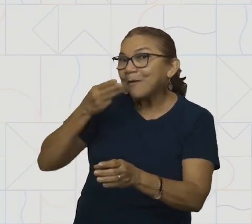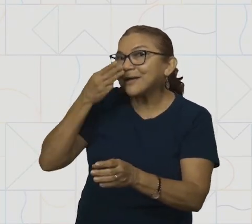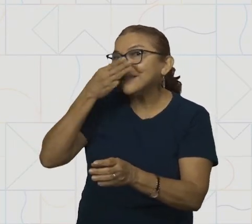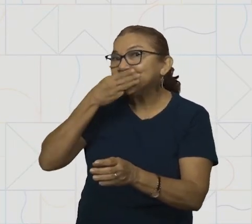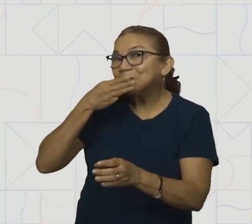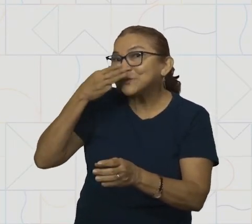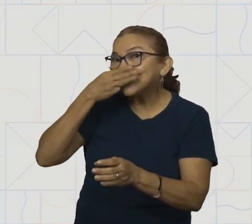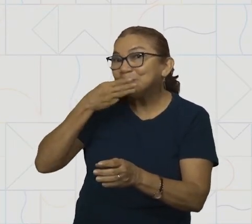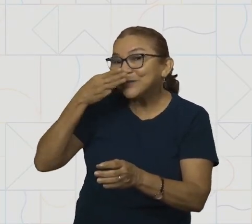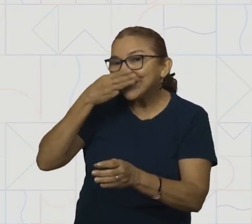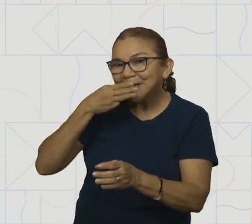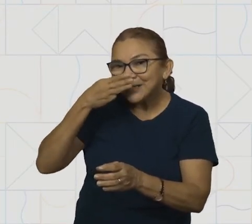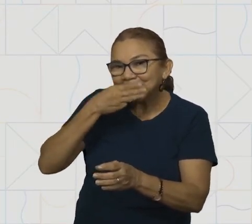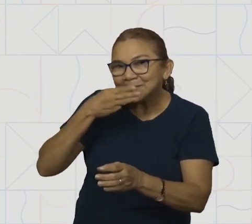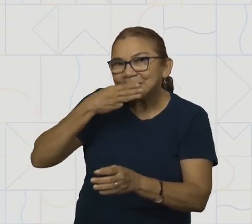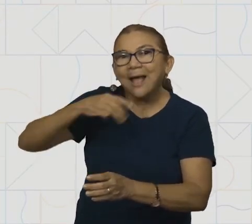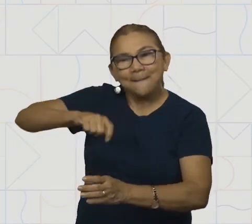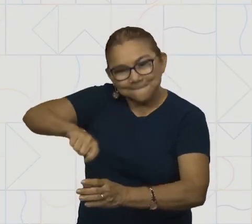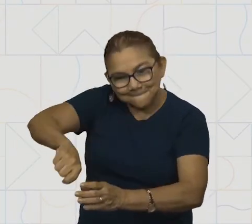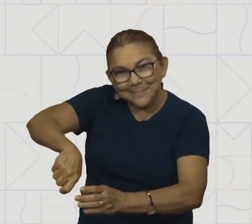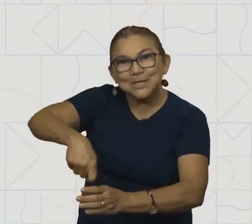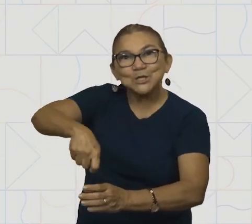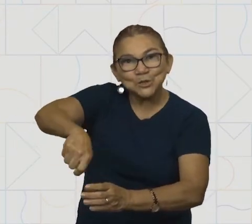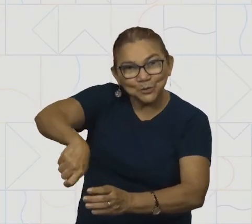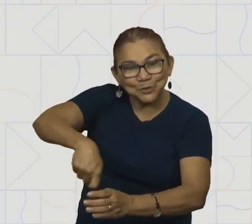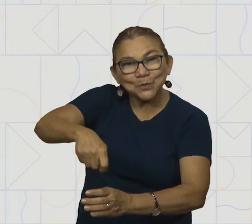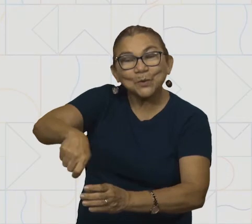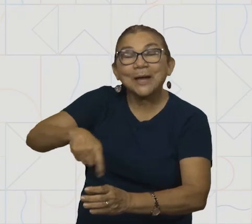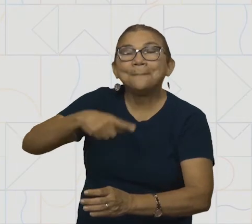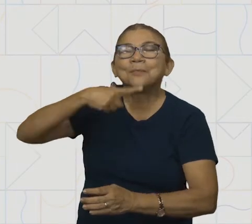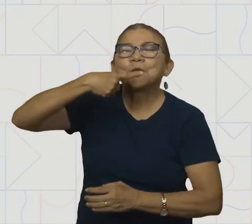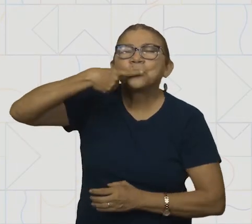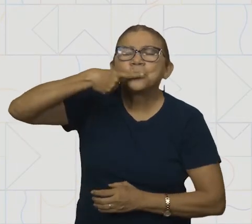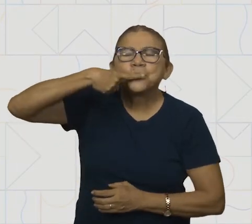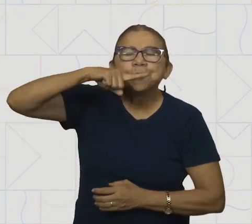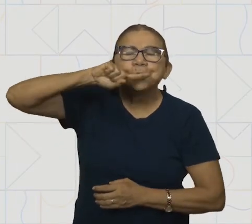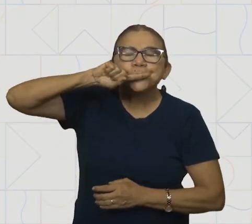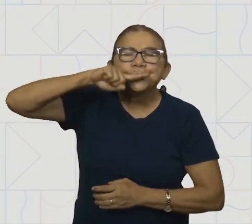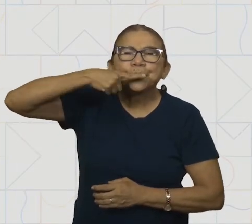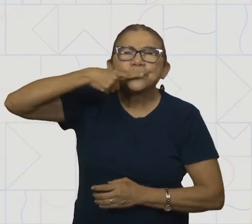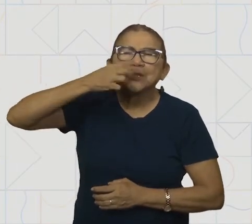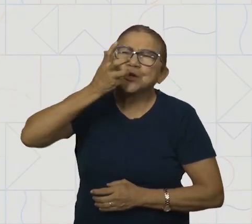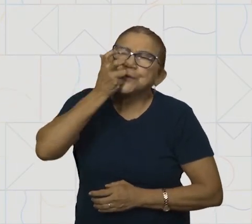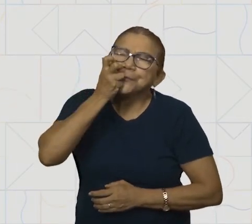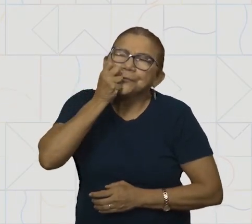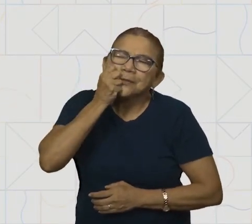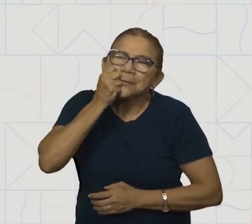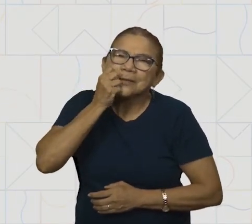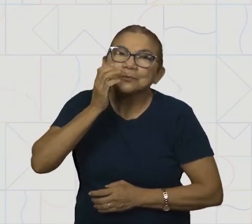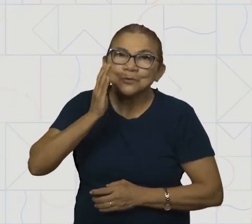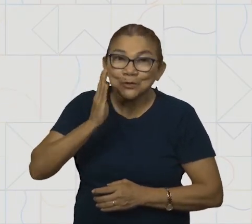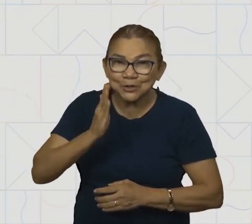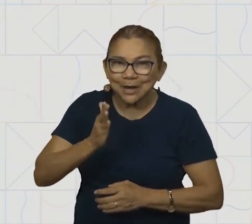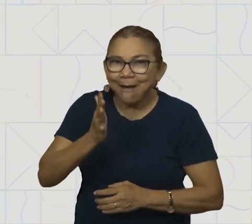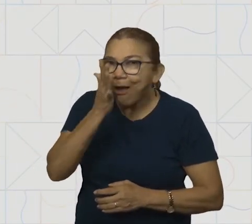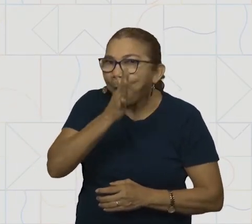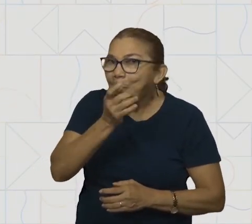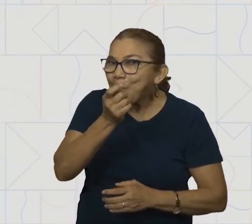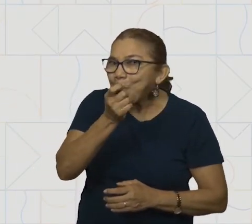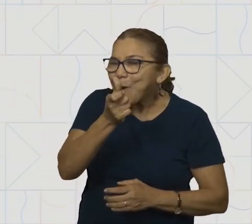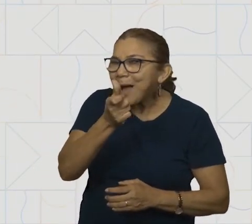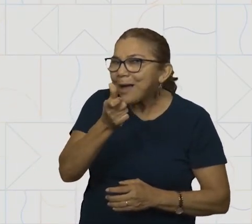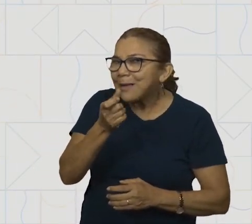Vai misturar. Nosso picolé de limão já está saindo. Terceiro,